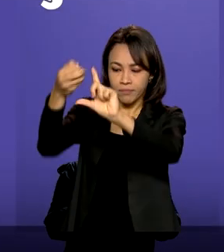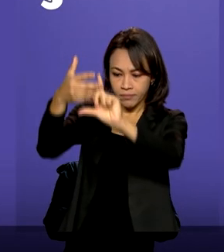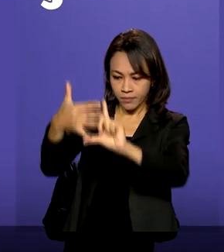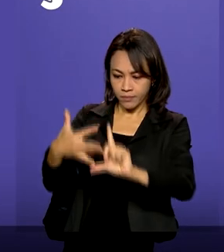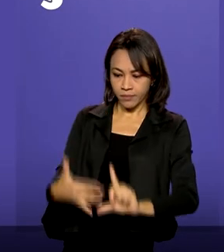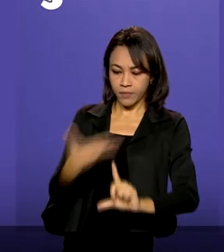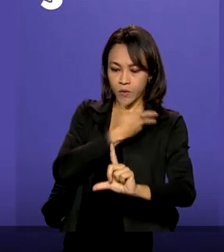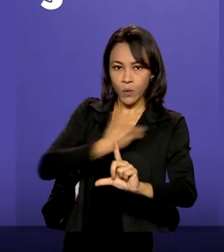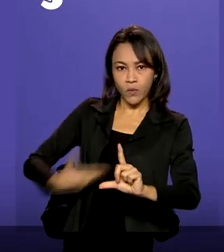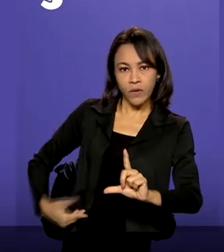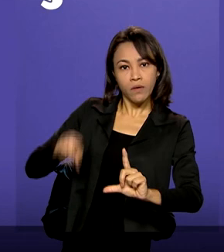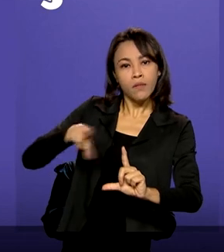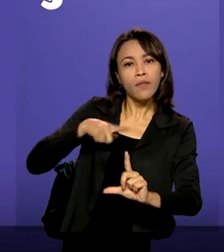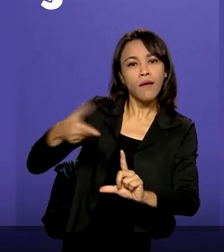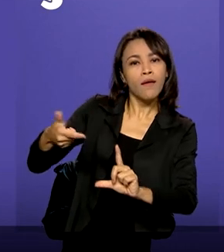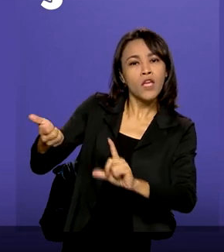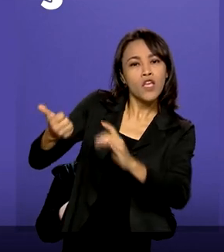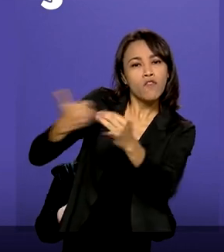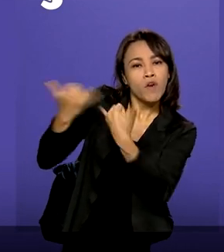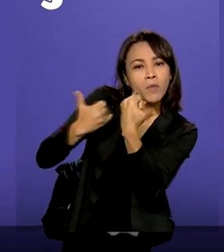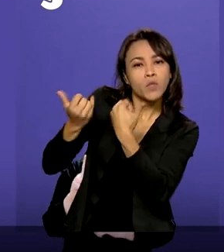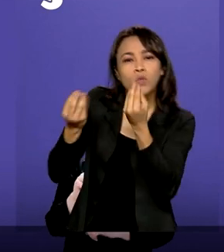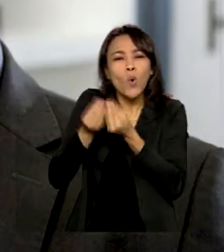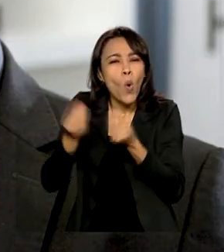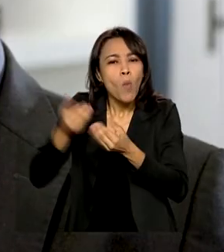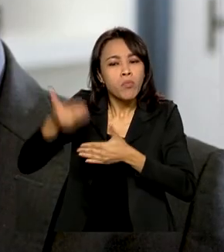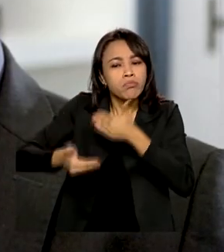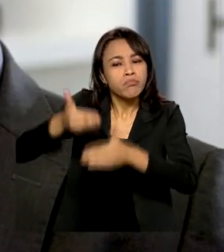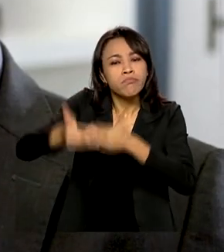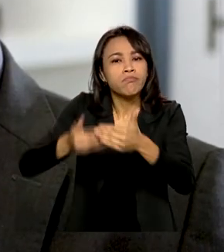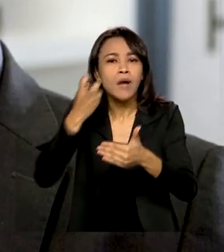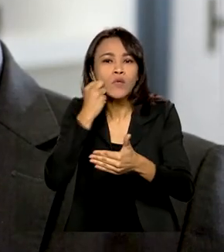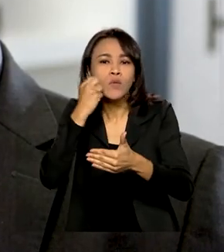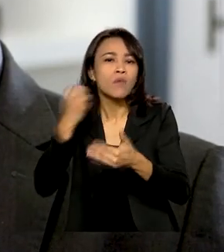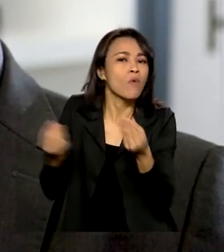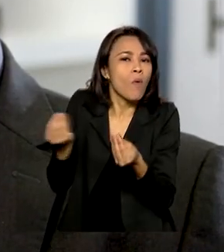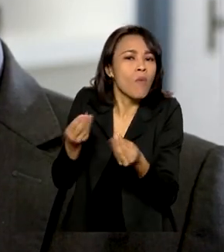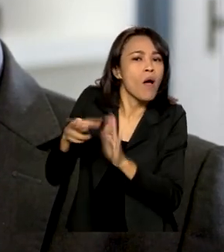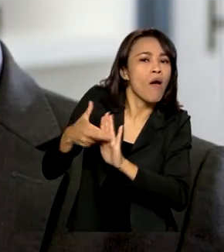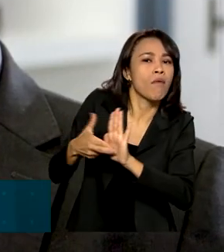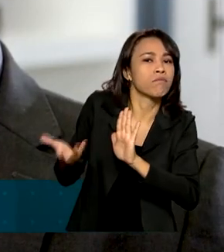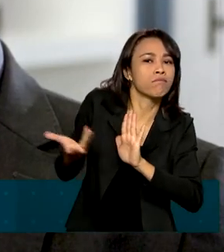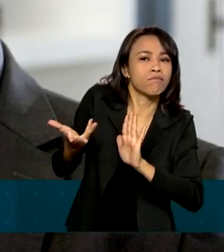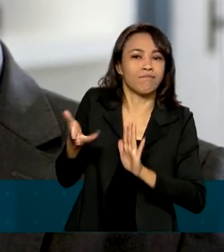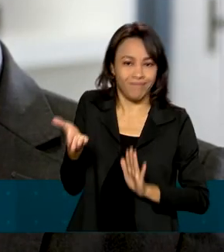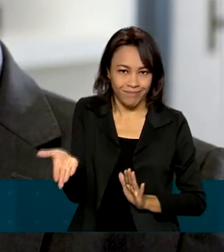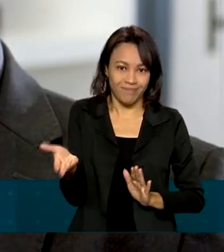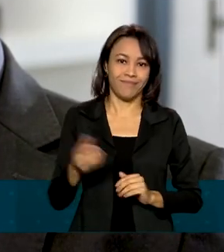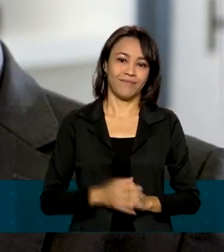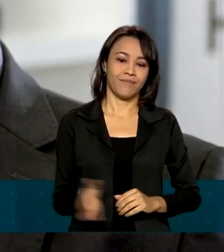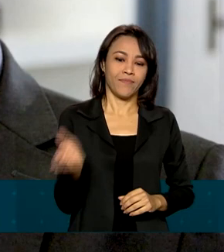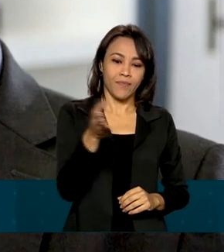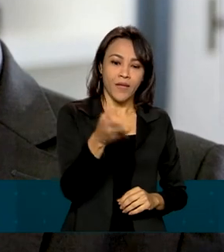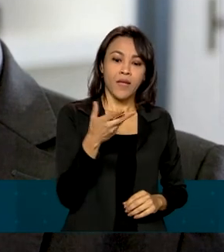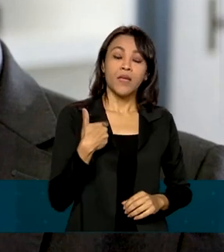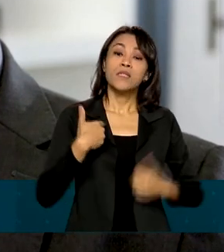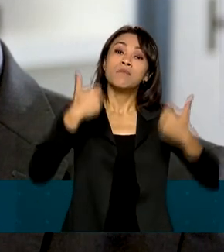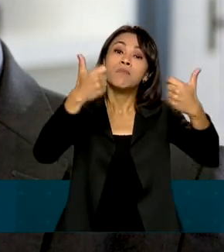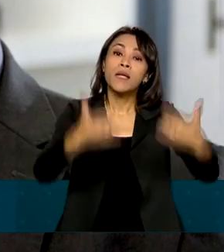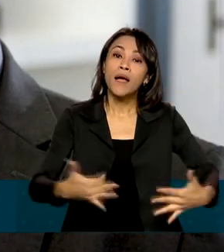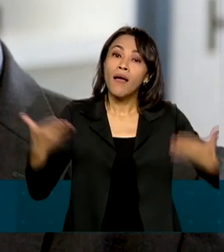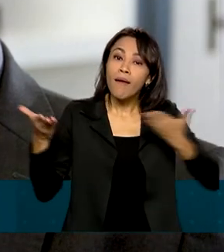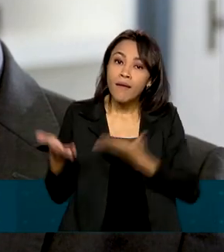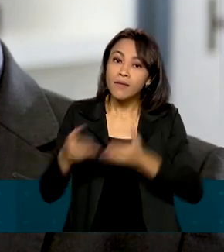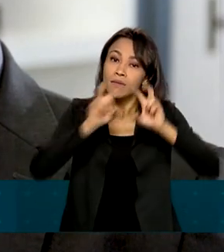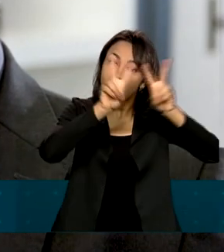com informações sobre os passos da adoção. Tenho o propósito de dar um pouco mais de luz a esse tema e trazer